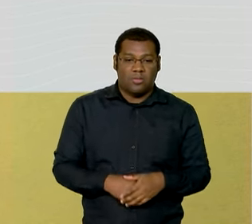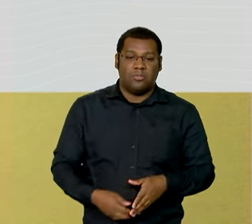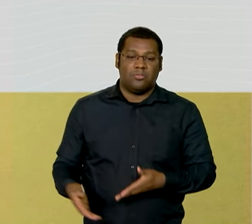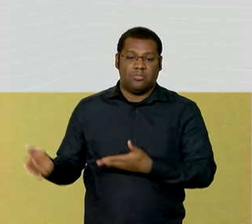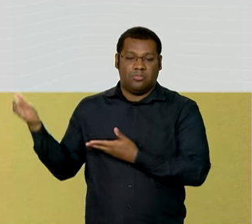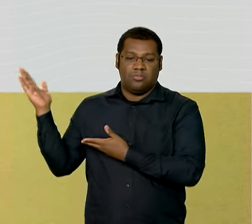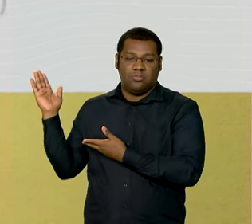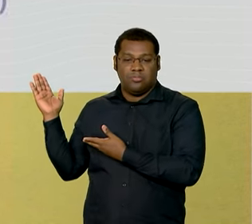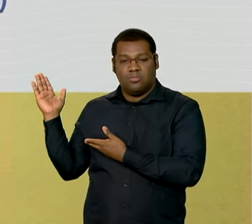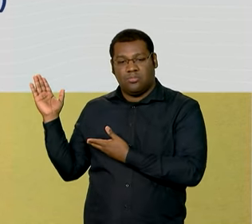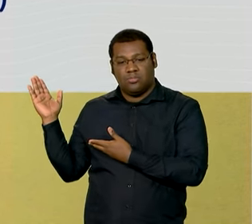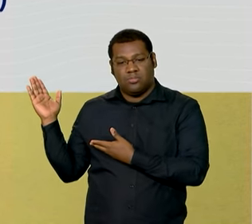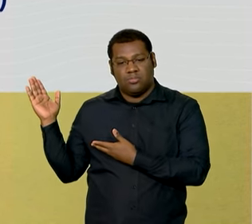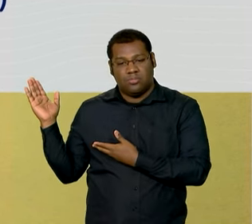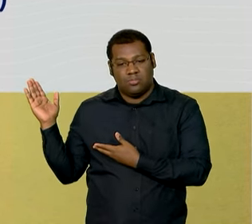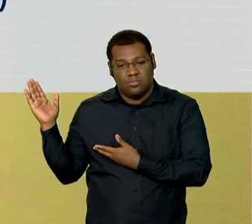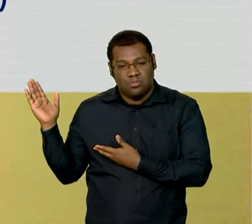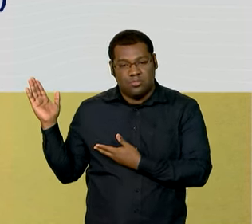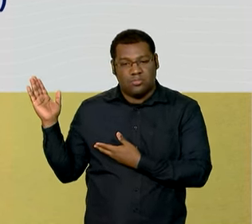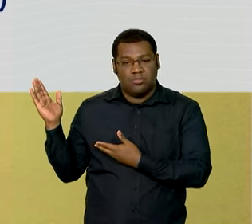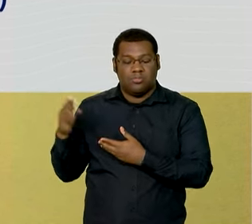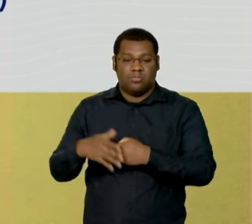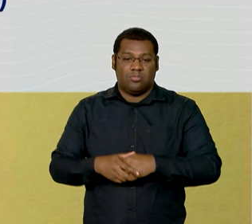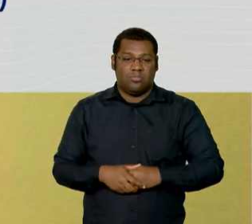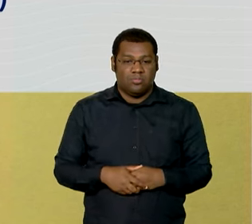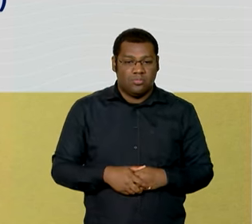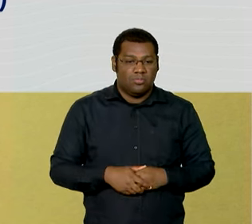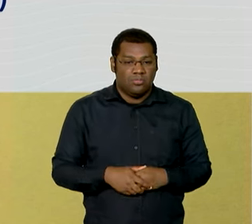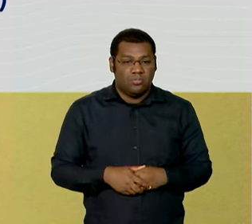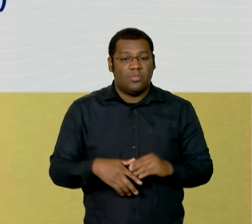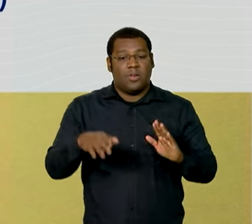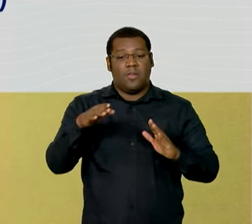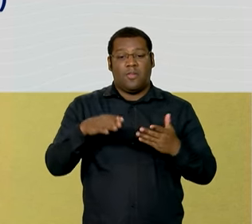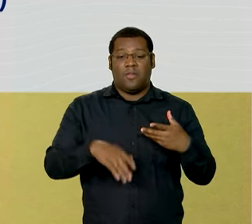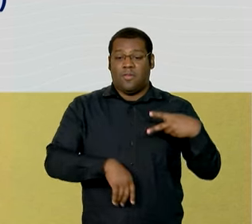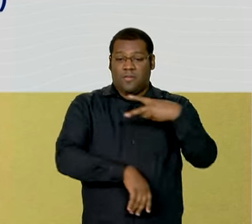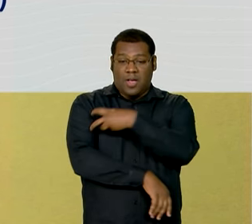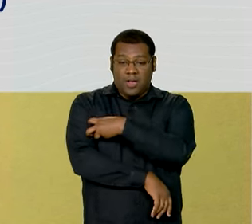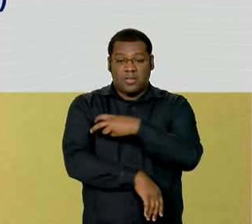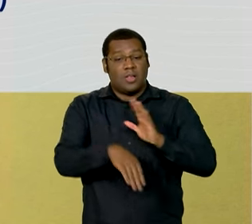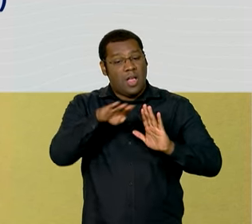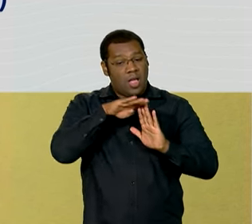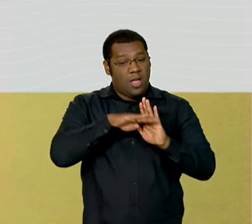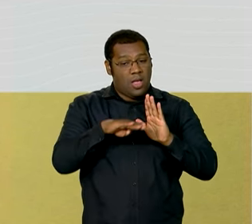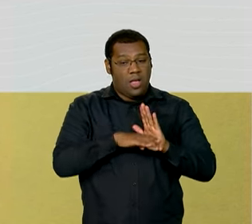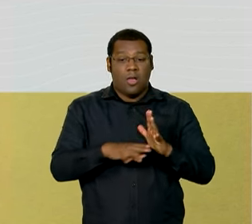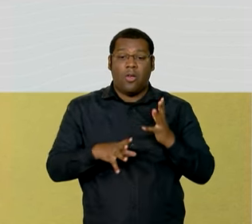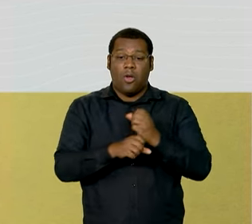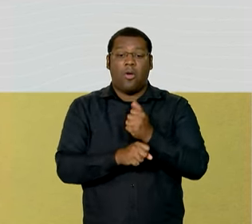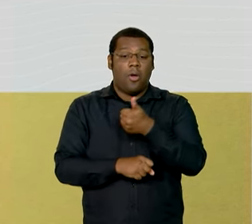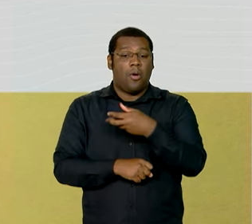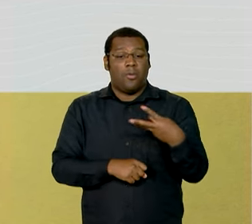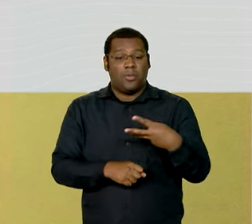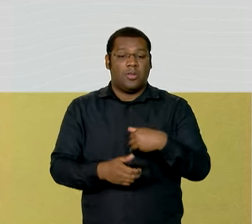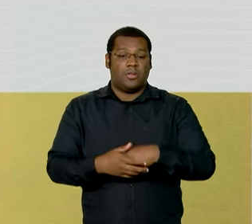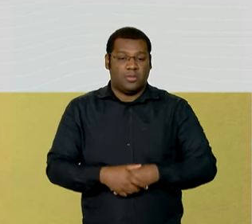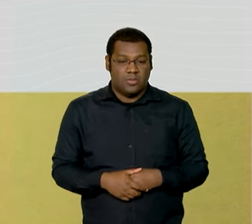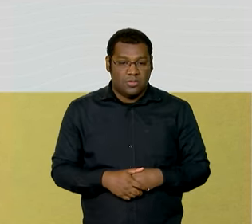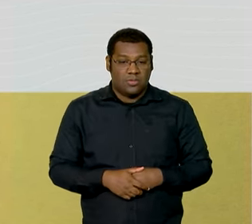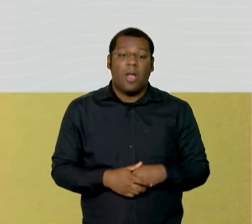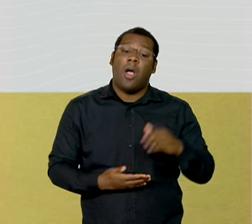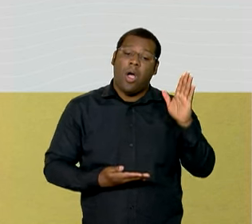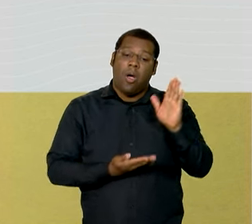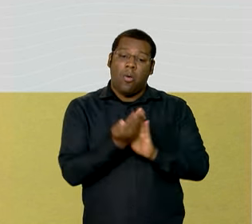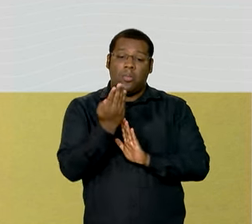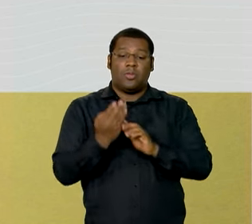viral e triplice bacteriana. Nos 13 imunizantes que apresentaram recuperação, a média de alta